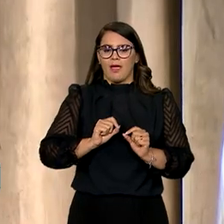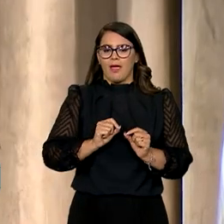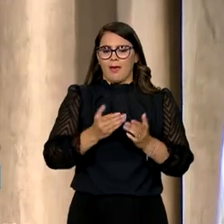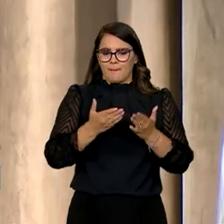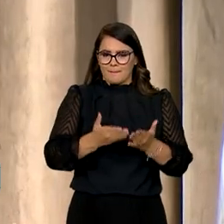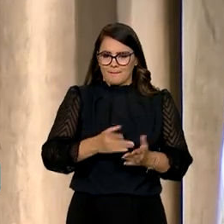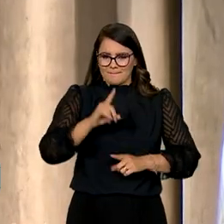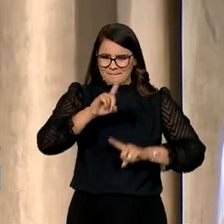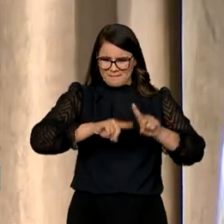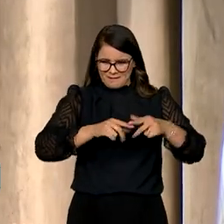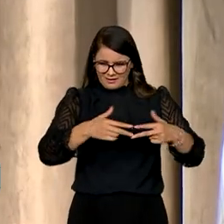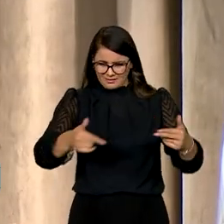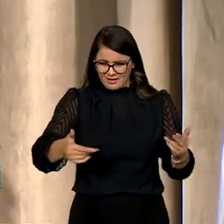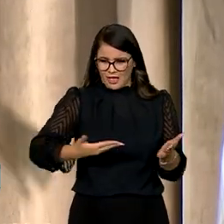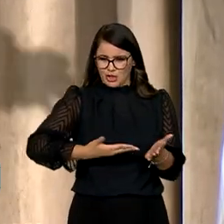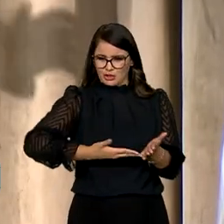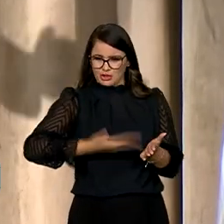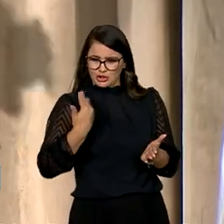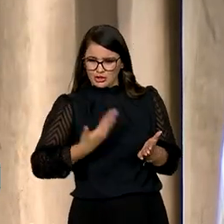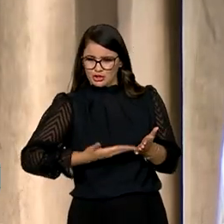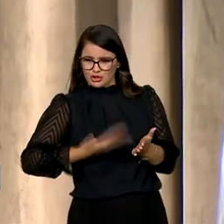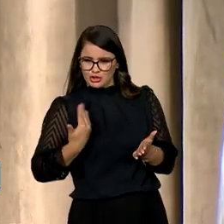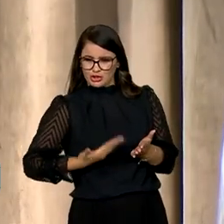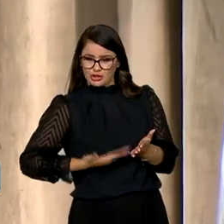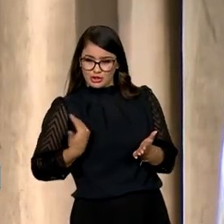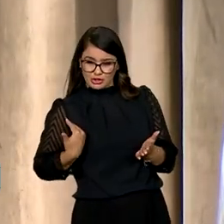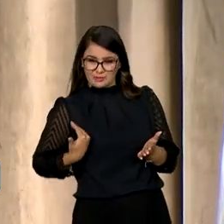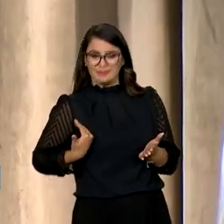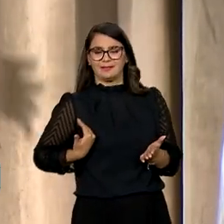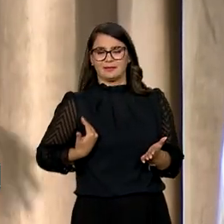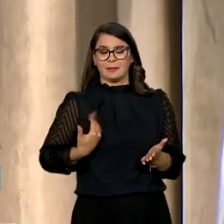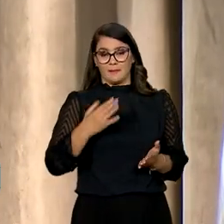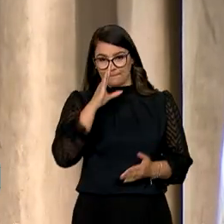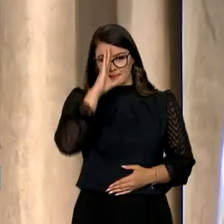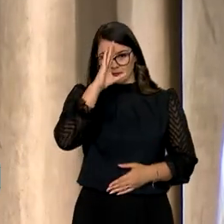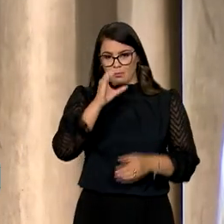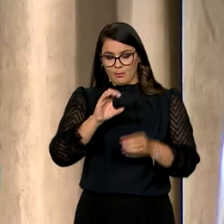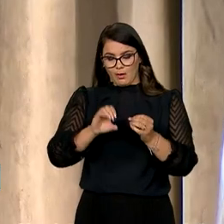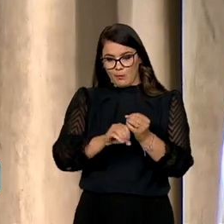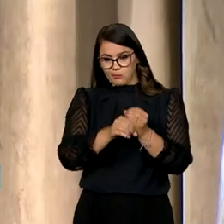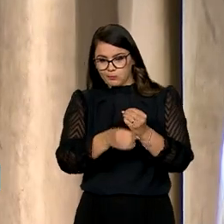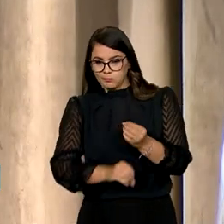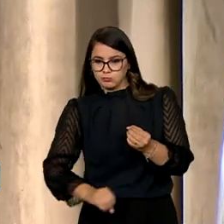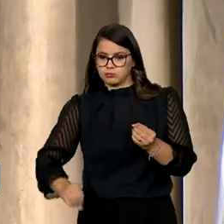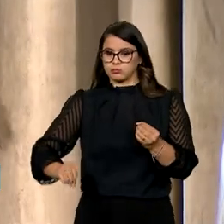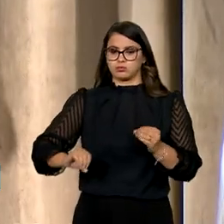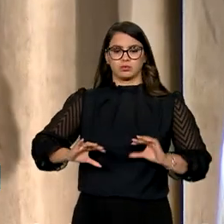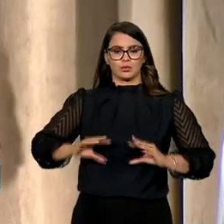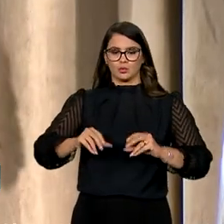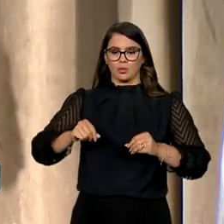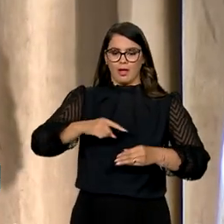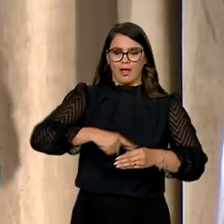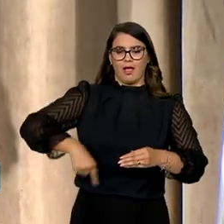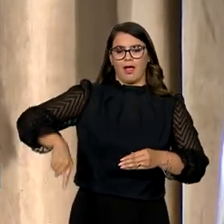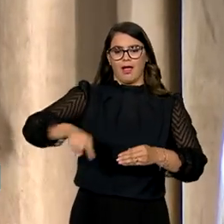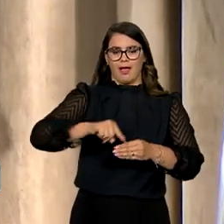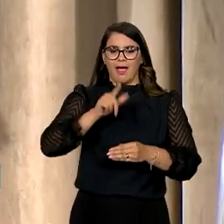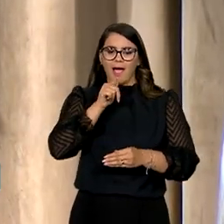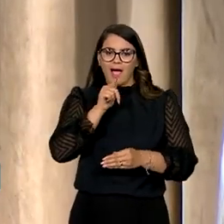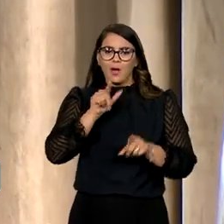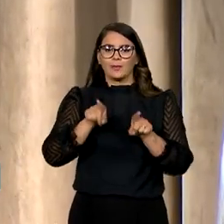de material orgânico dos esgotos, priorizando o saneamento de todas as bacias, assim como também